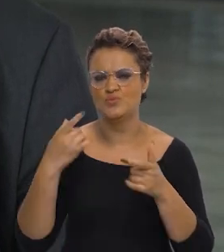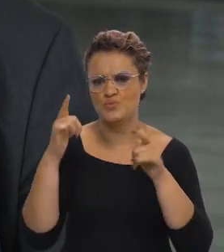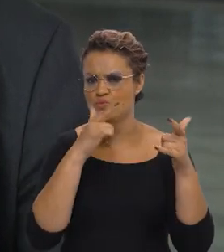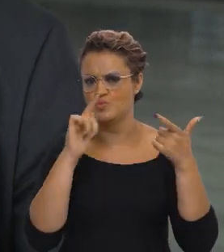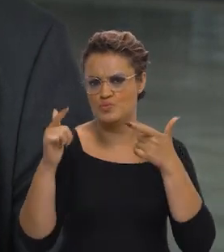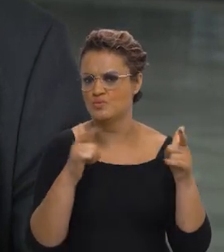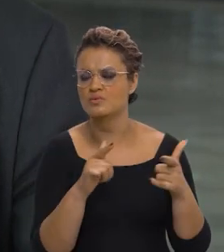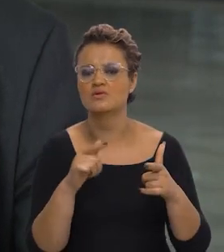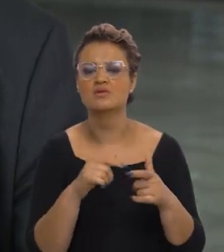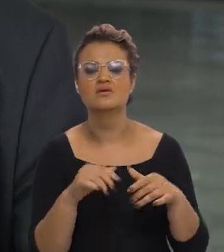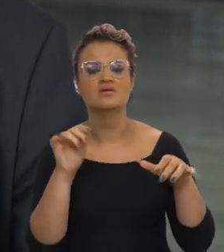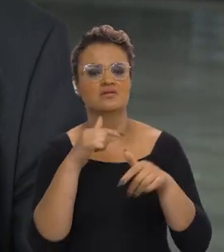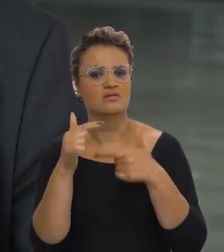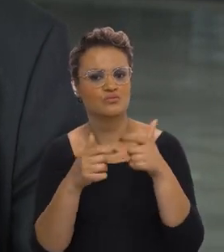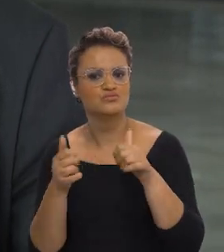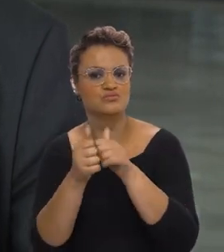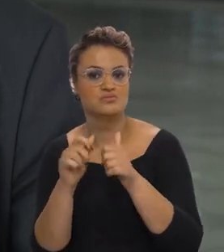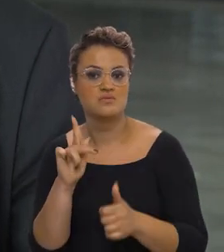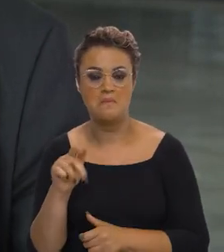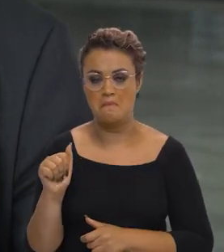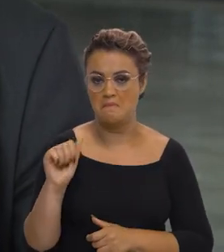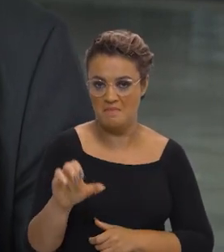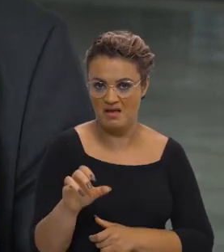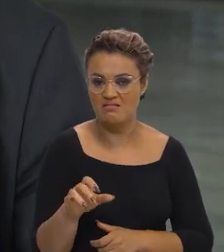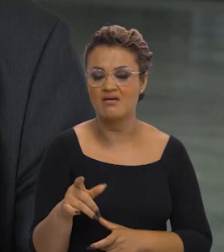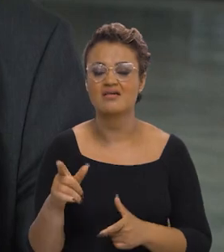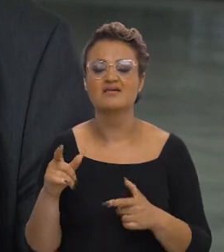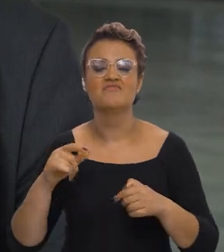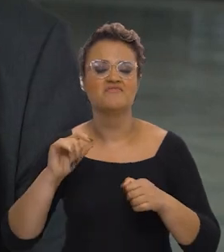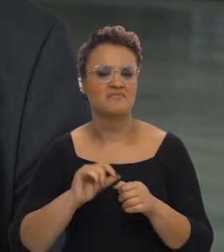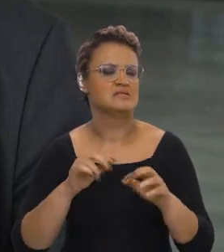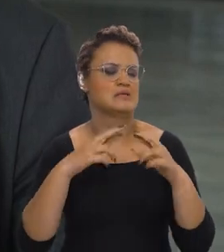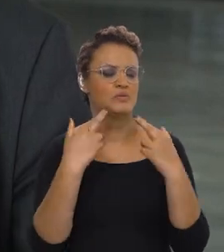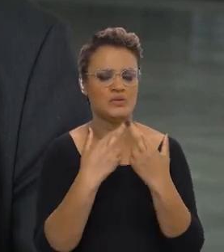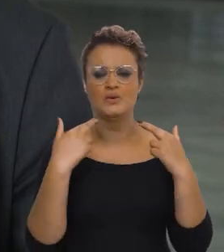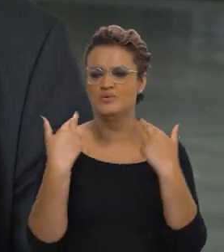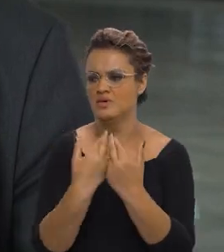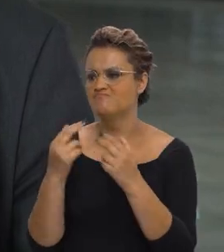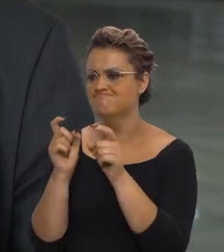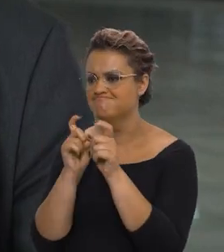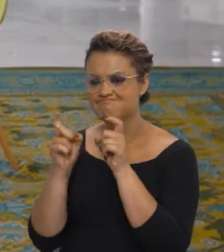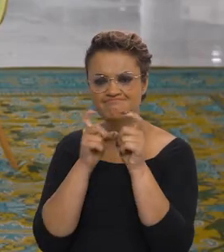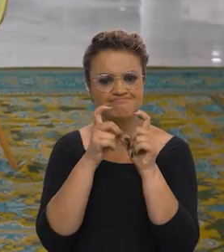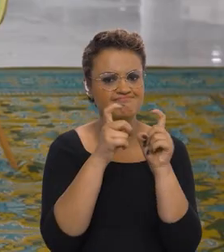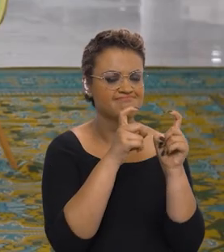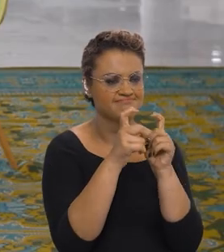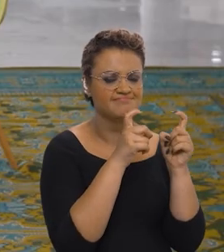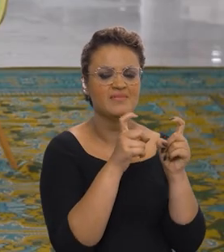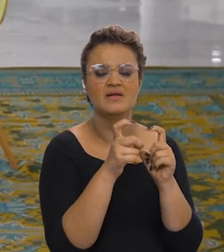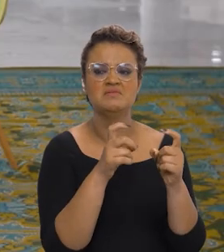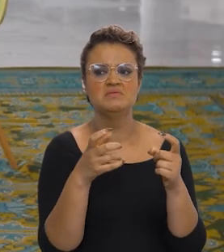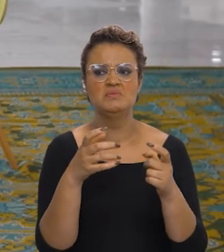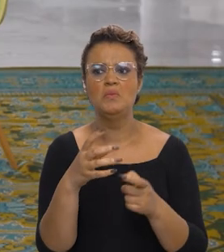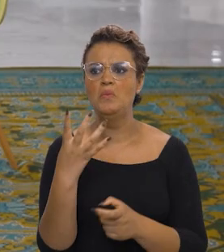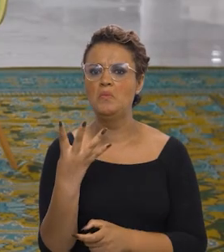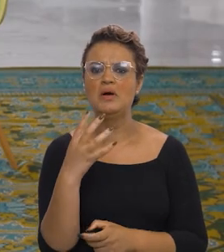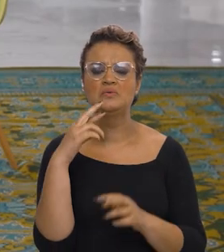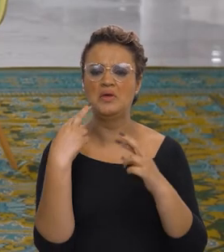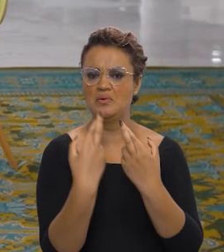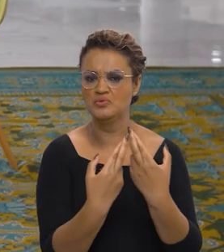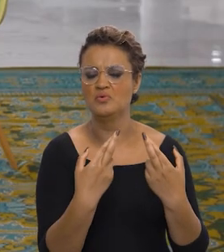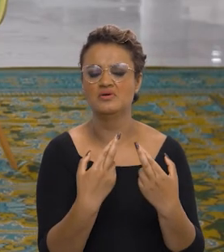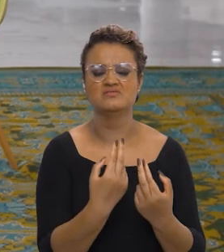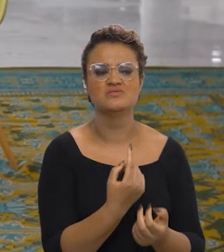e a equipe que coordenou, né, que está coordenando o PAC, fez várias reuniões, praticamente uma média, assim, quatro